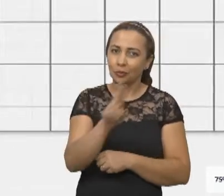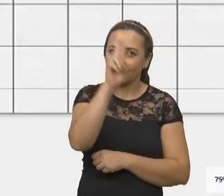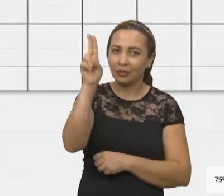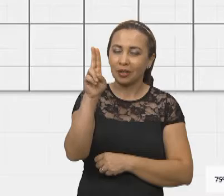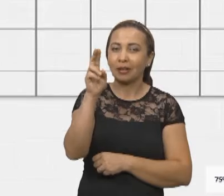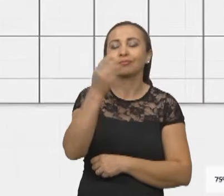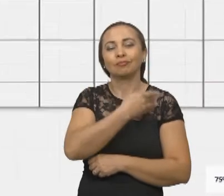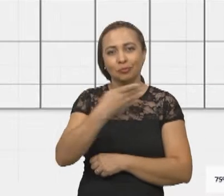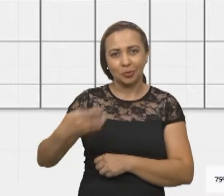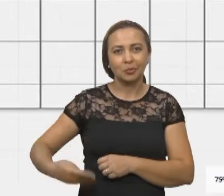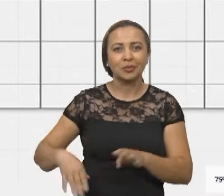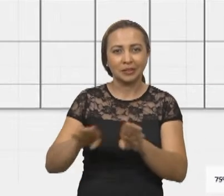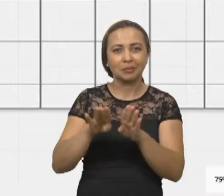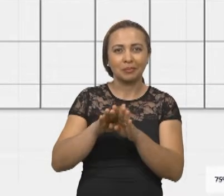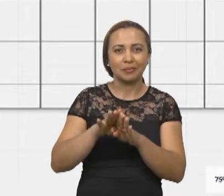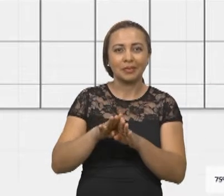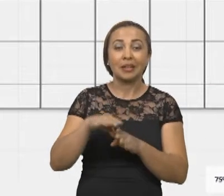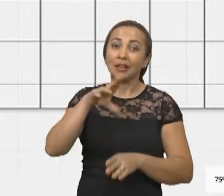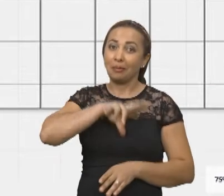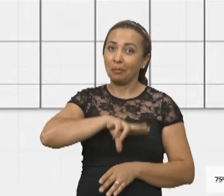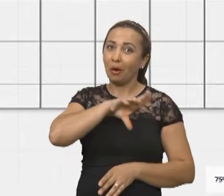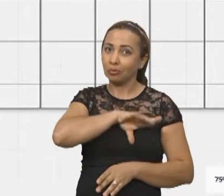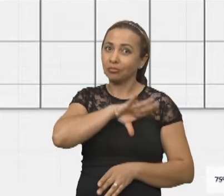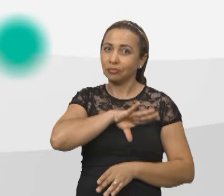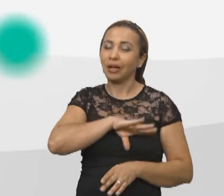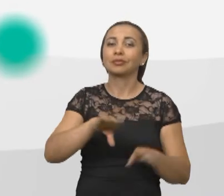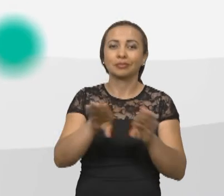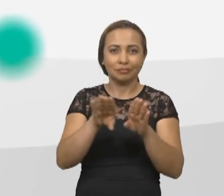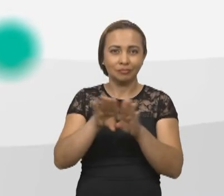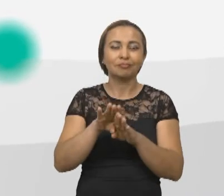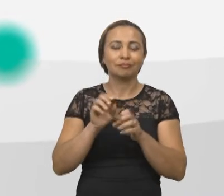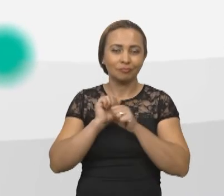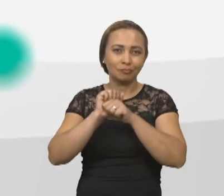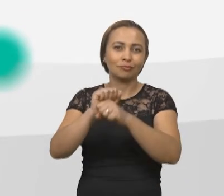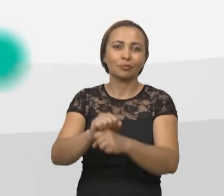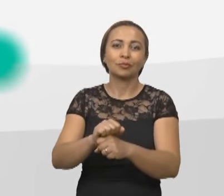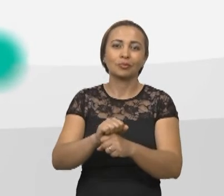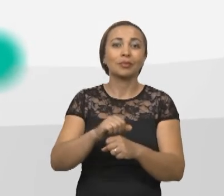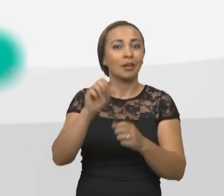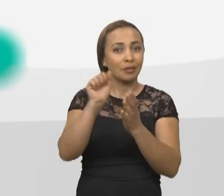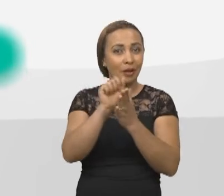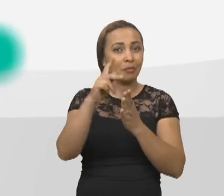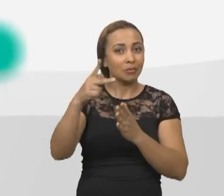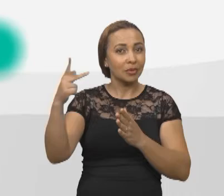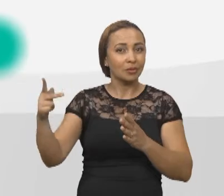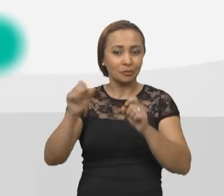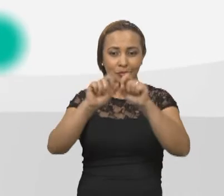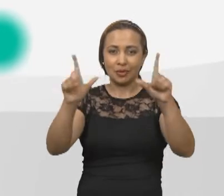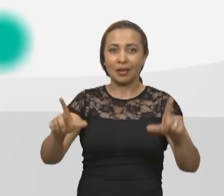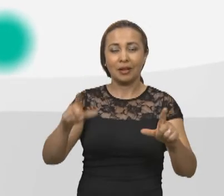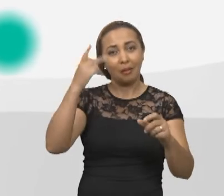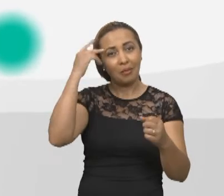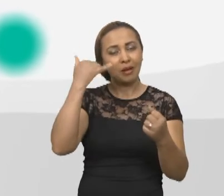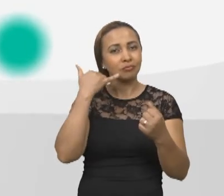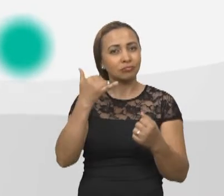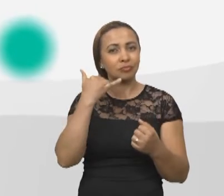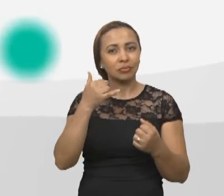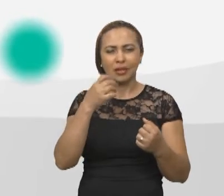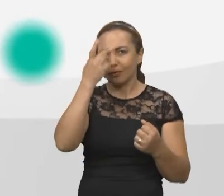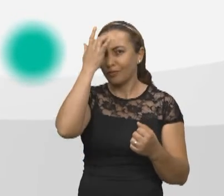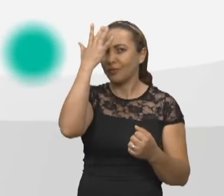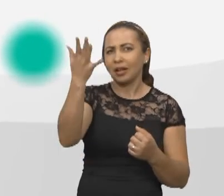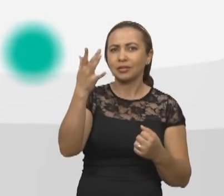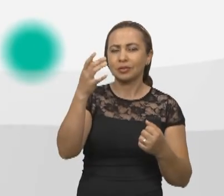das Universidades Nova de Lisboa e Aveiro, em Portugal. Uma das coordenadoras explica que a plataforma será um aplicativo para celulares,